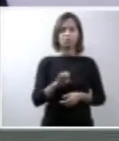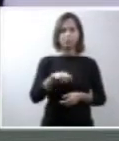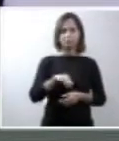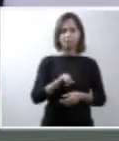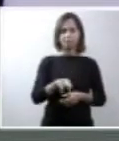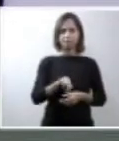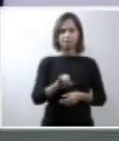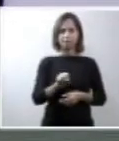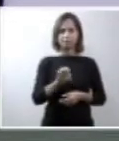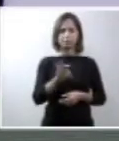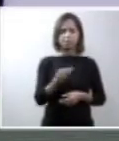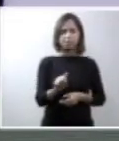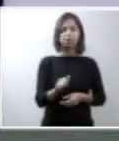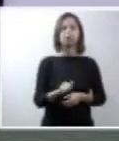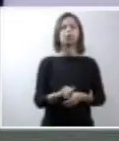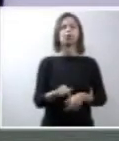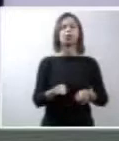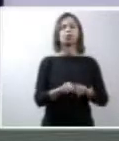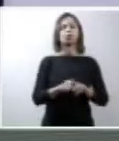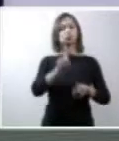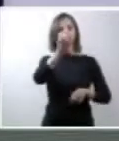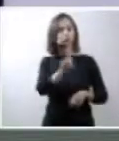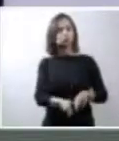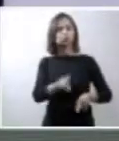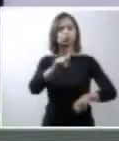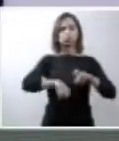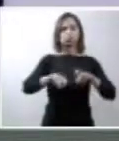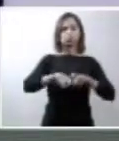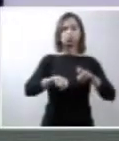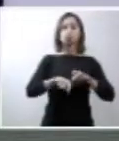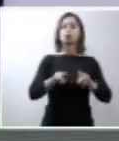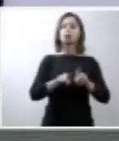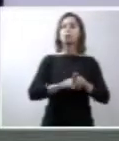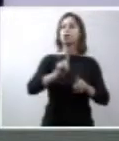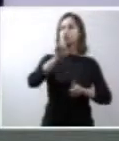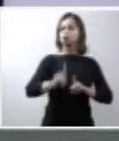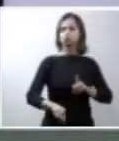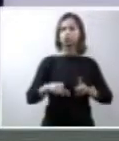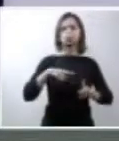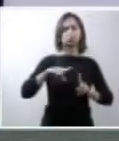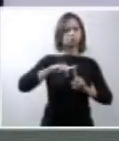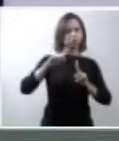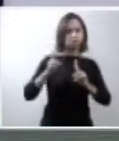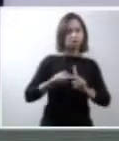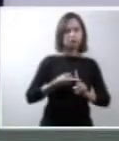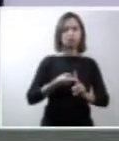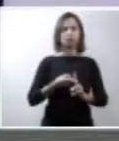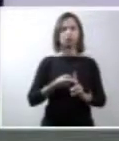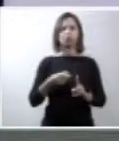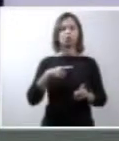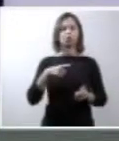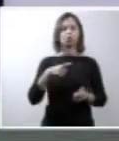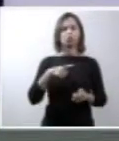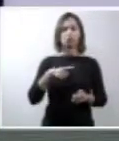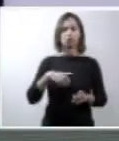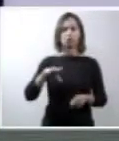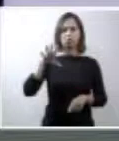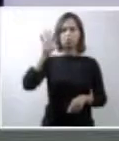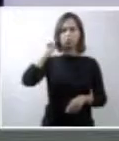Sexuais e Direitos Reprodutivos. Ouviremos a